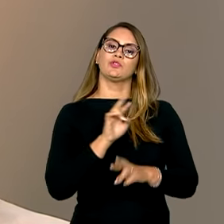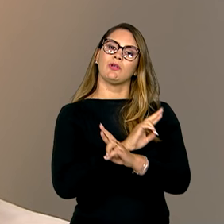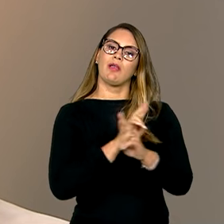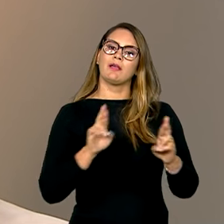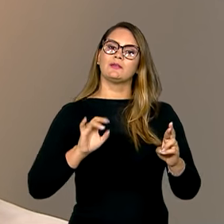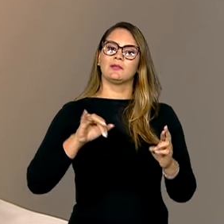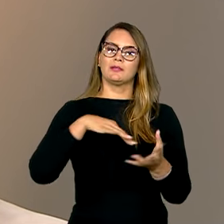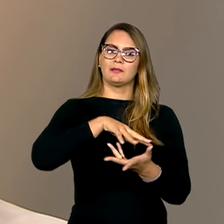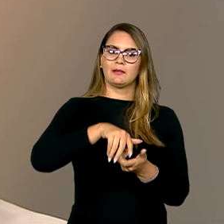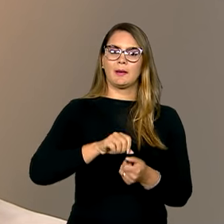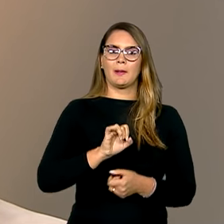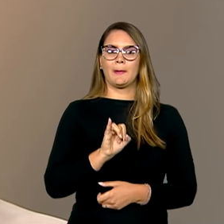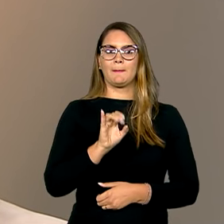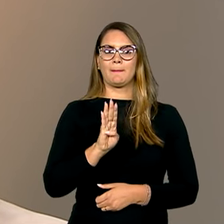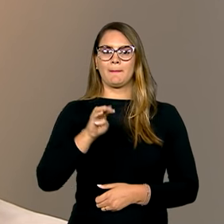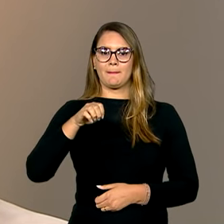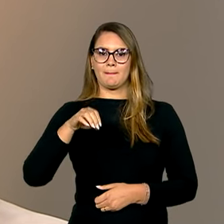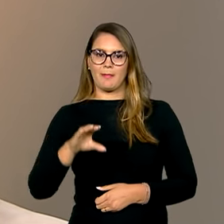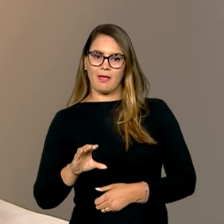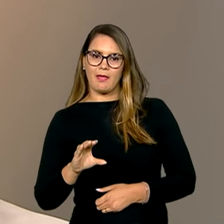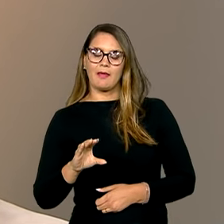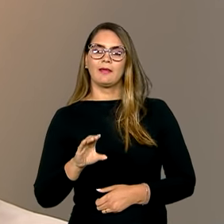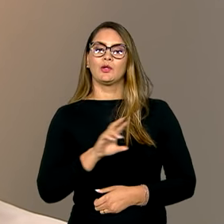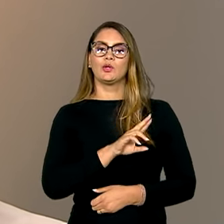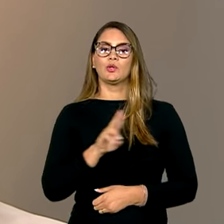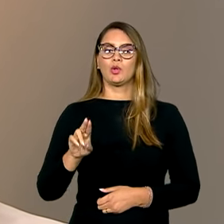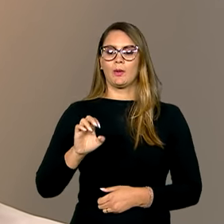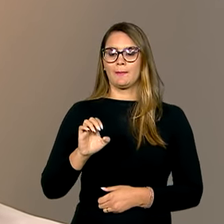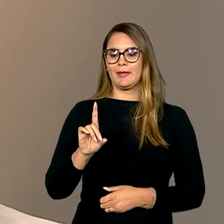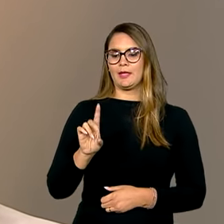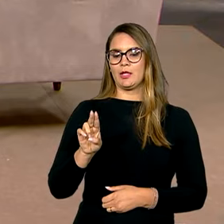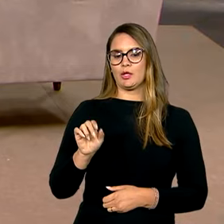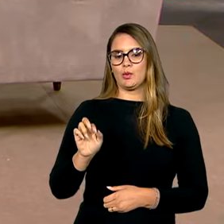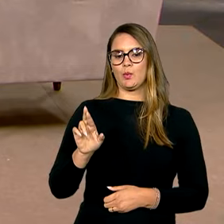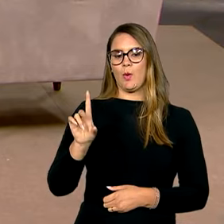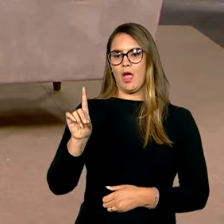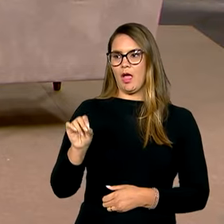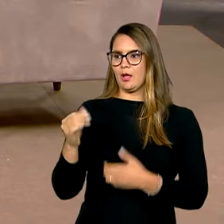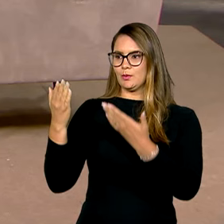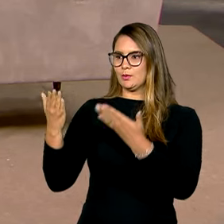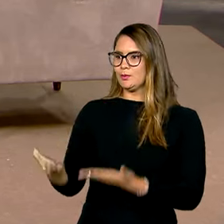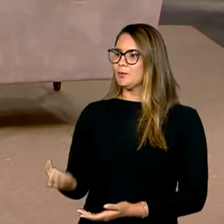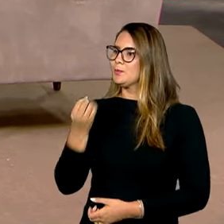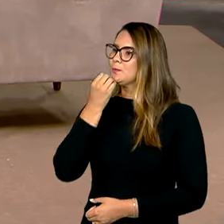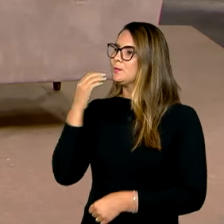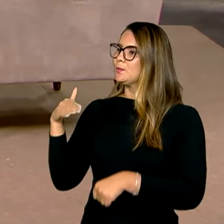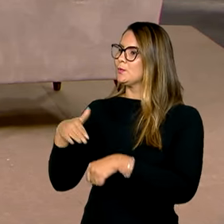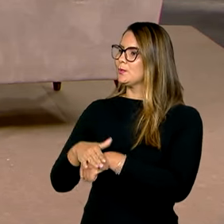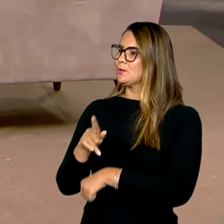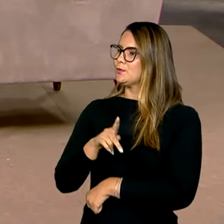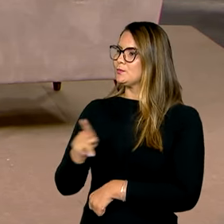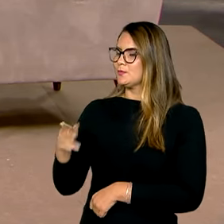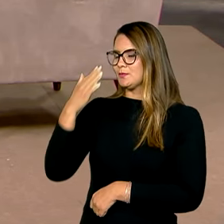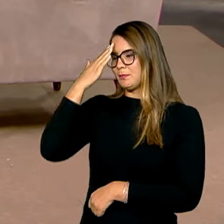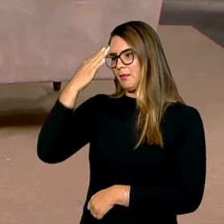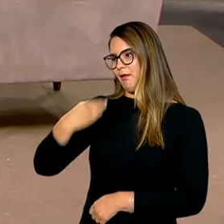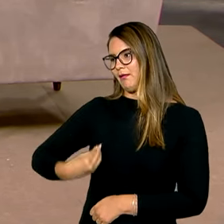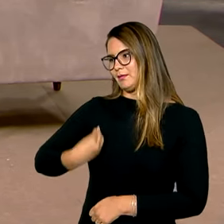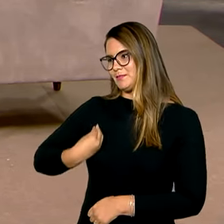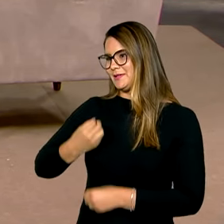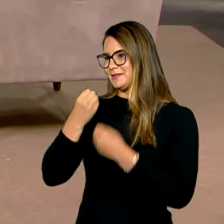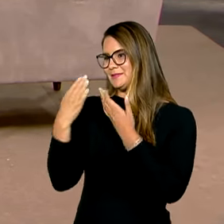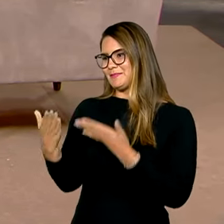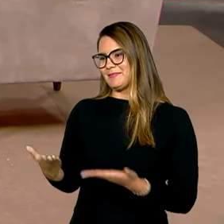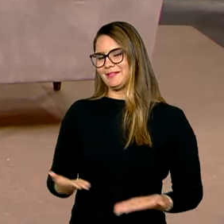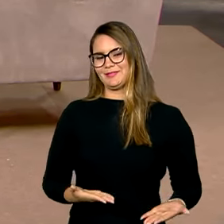IBMEC, Brasília, Eduardo Galvão, que vimos inclusive na última reportagem aqui. Boa noite, professor. Muito obrigado pela sua presença. Seja